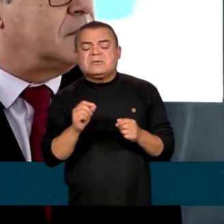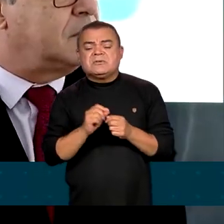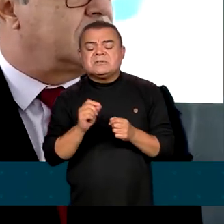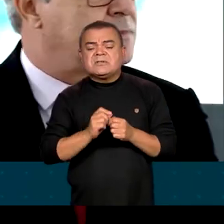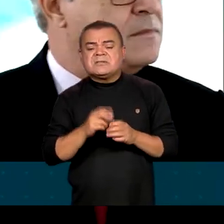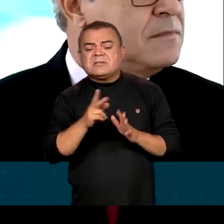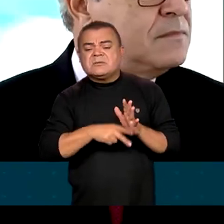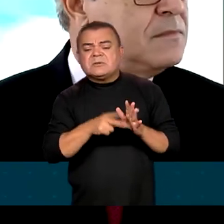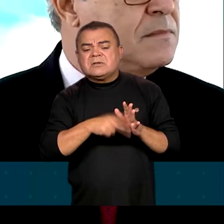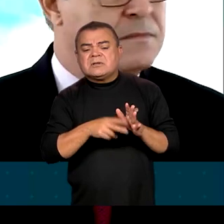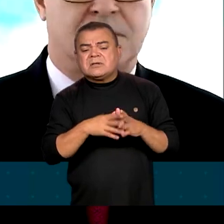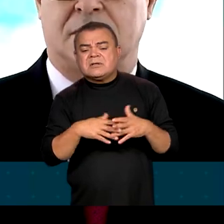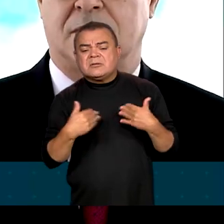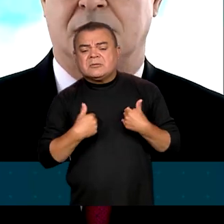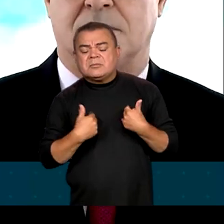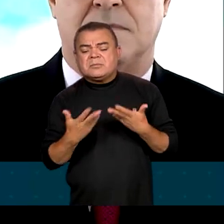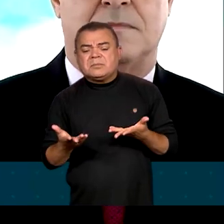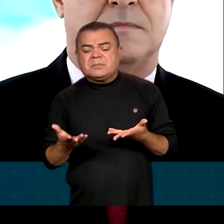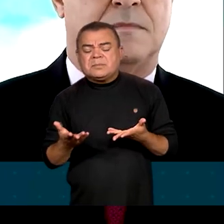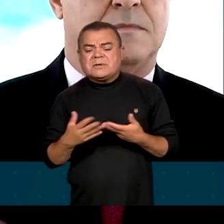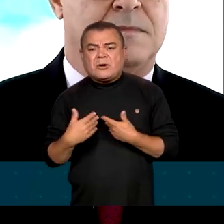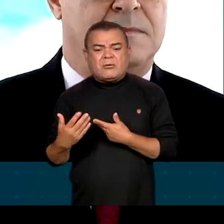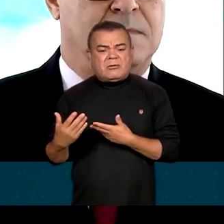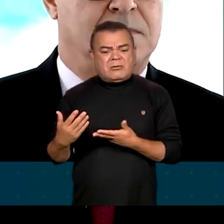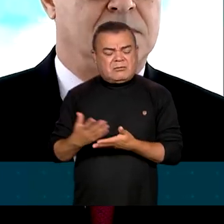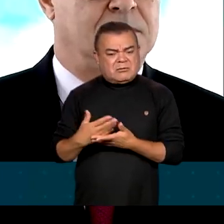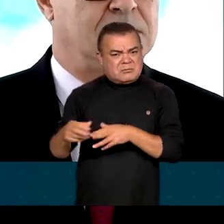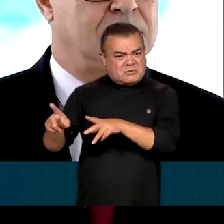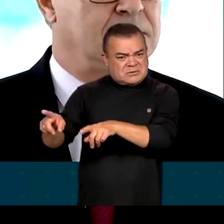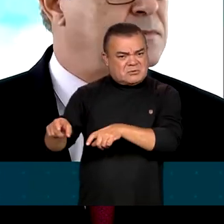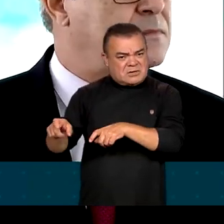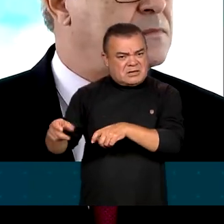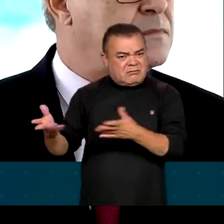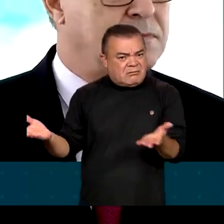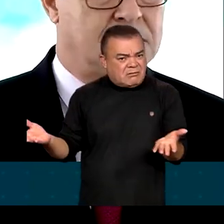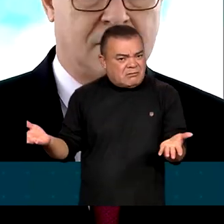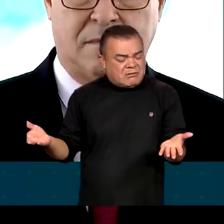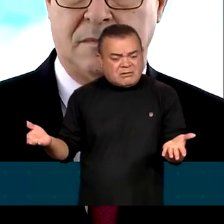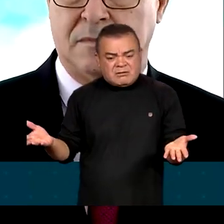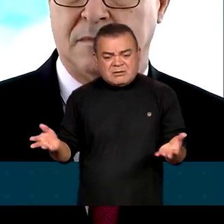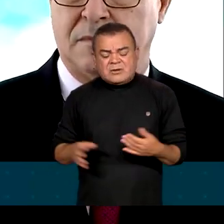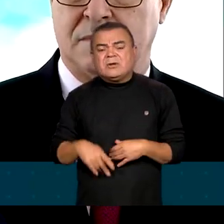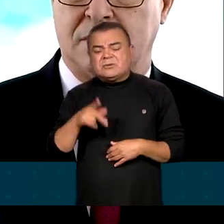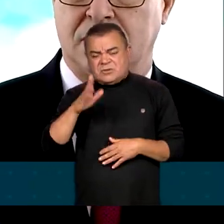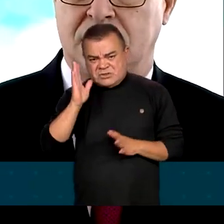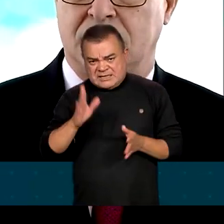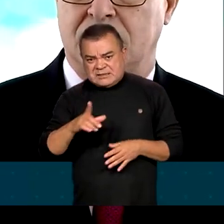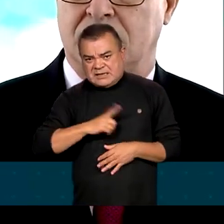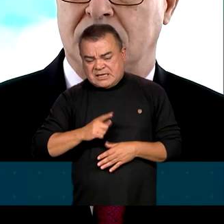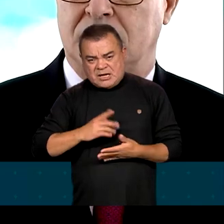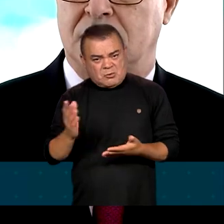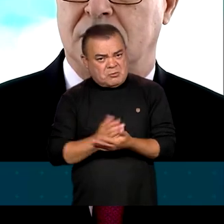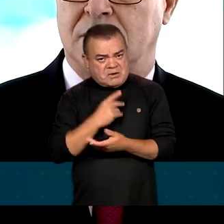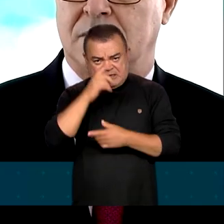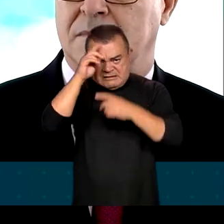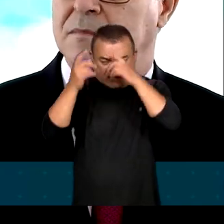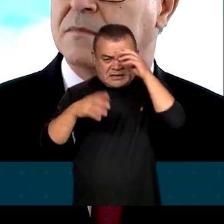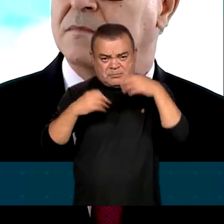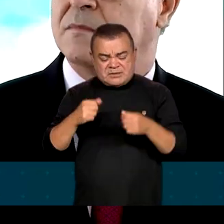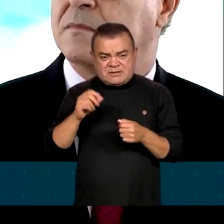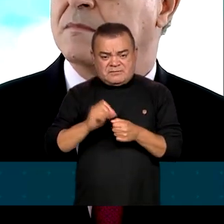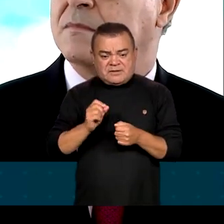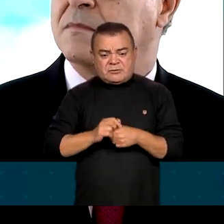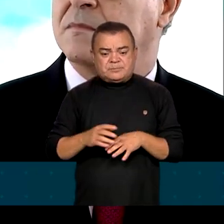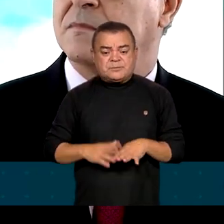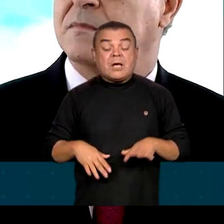para a classe média rural, nem o pequeno, nem o gigante. O senhor já tem alguma ideia? O que pode ser feito? Na realidade,